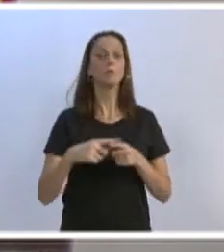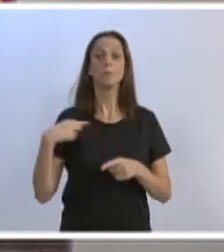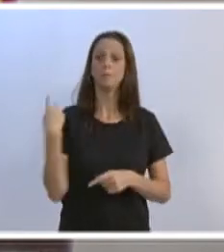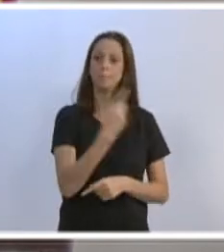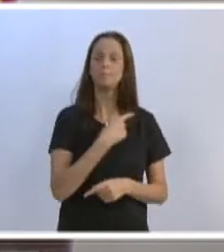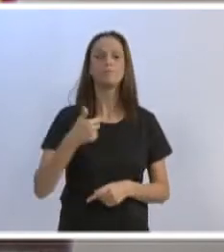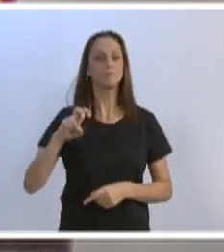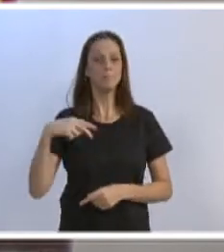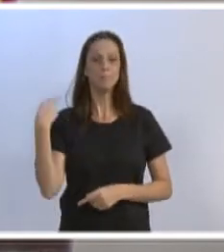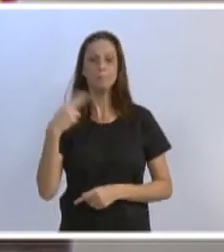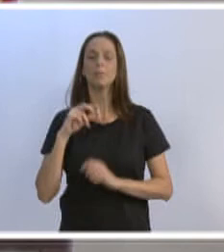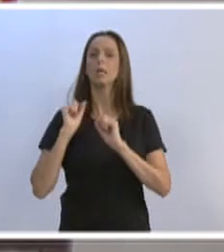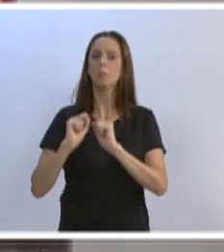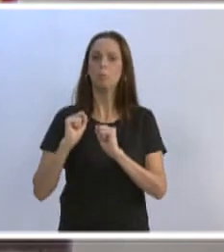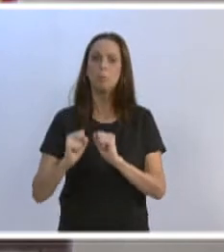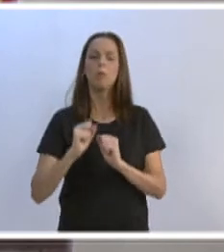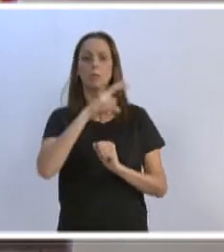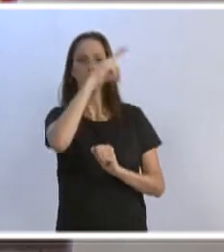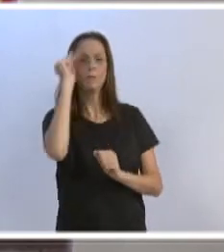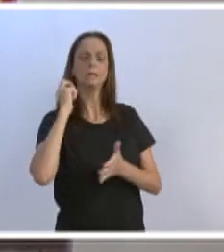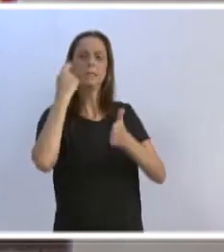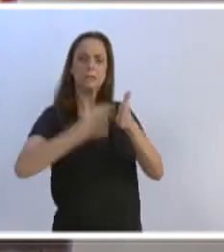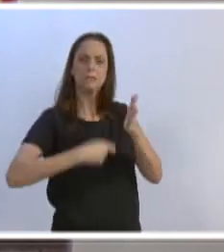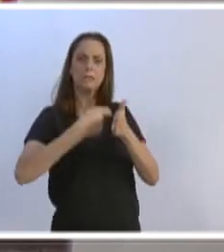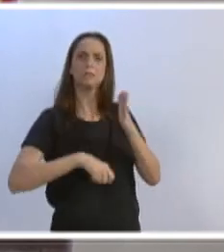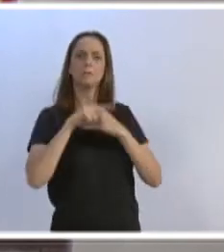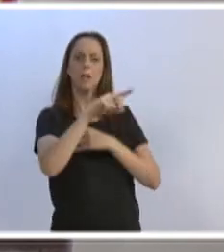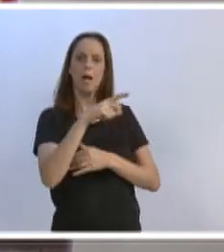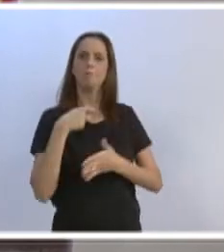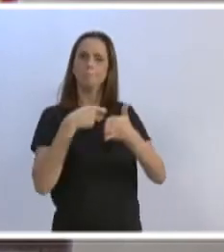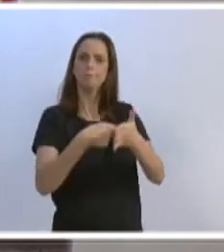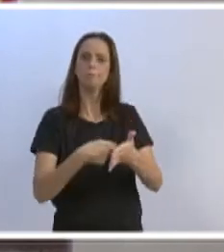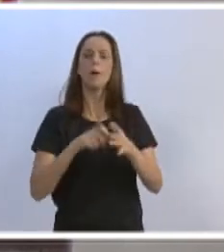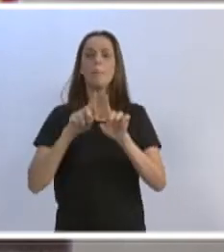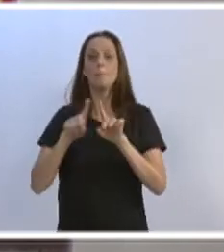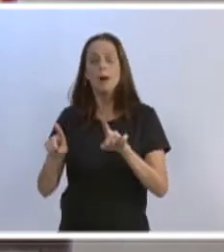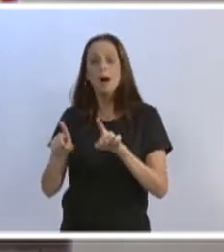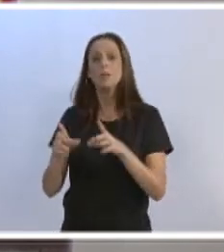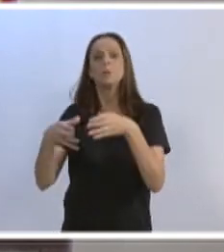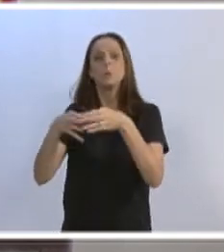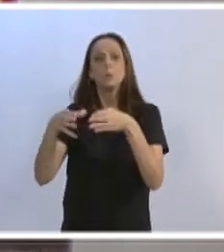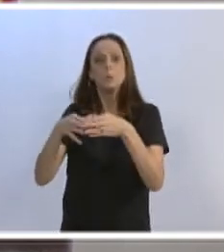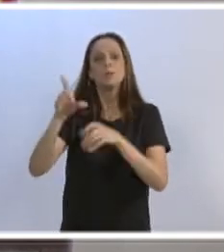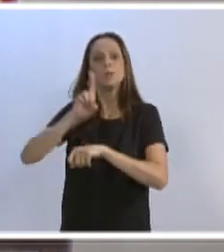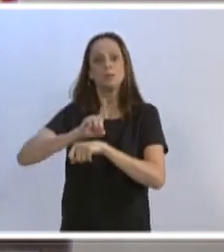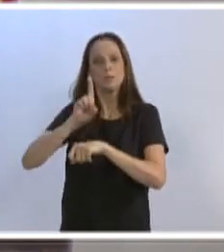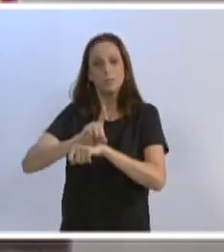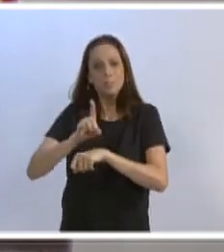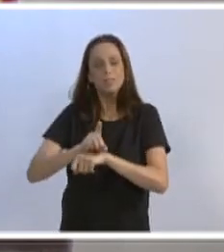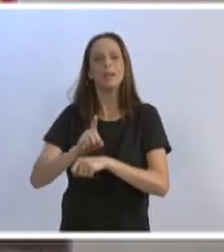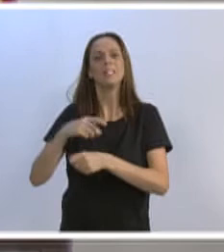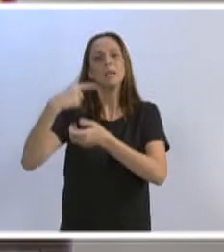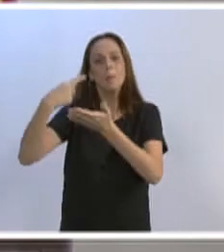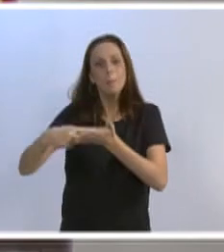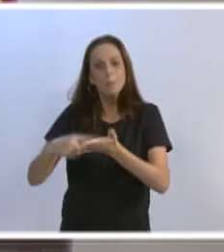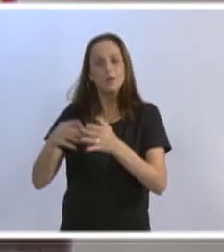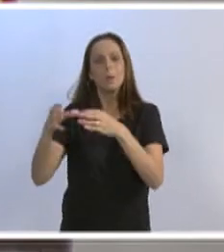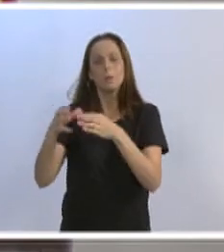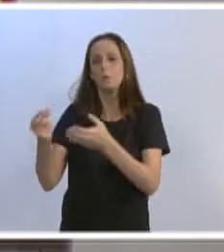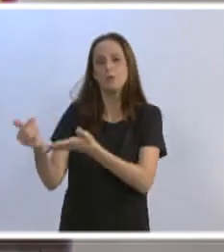aqui, que podemos estar cobrando isso do Executivo. Mas a preocupação deles lá da diretoria de mutirão é muito grande, no que diz respeito a isso aí,